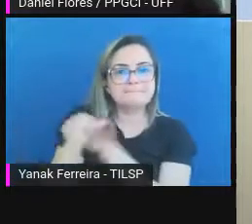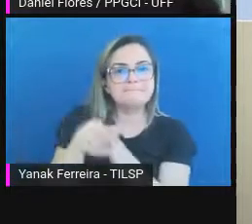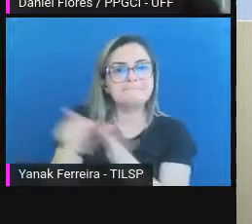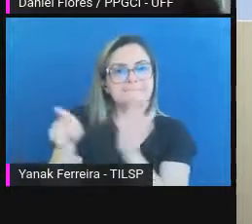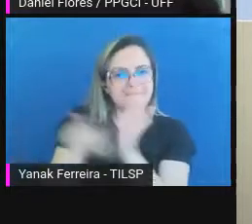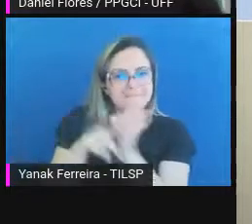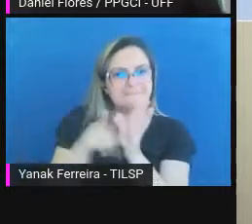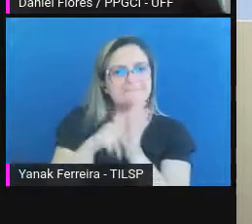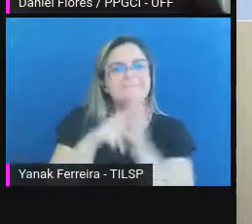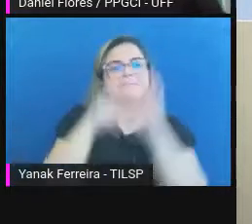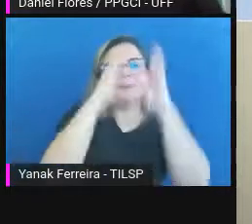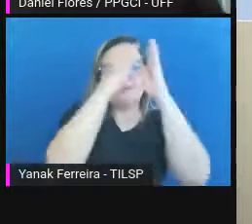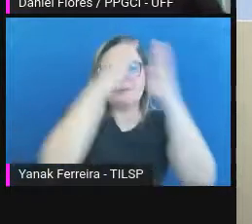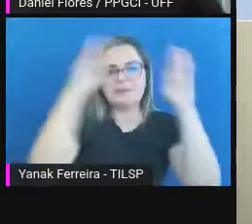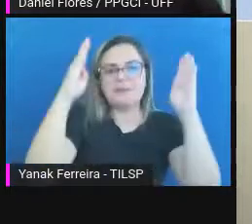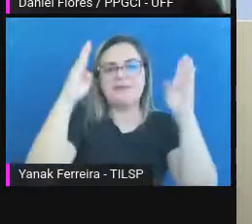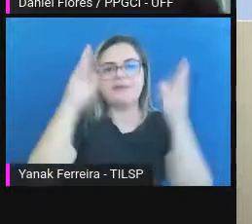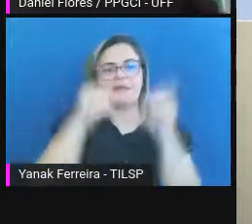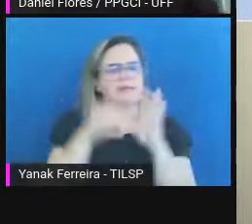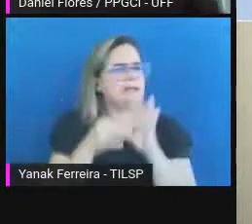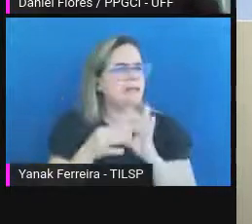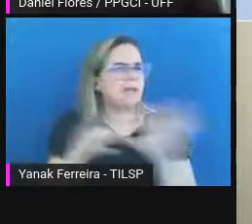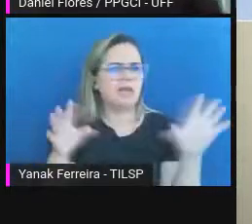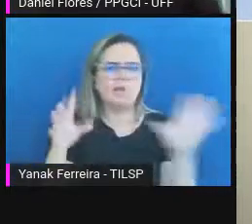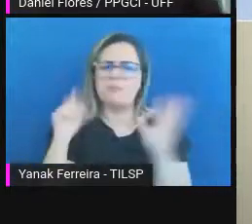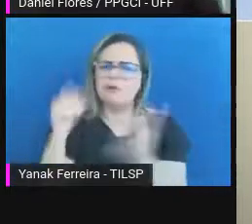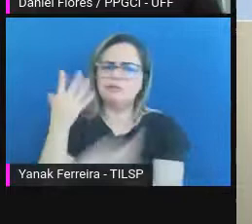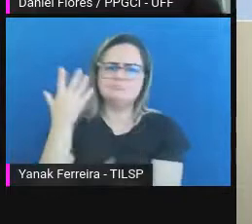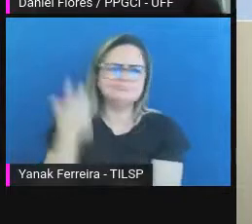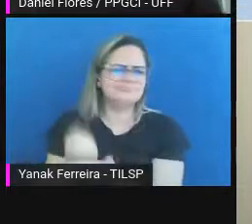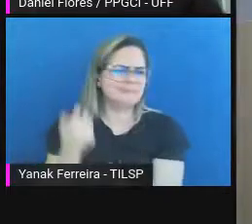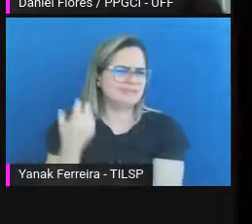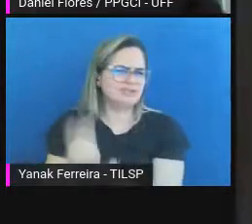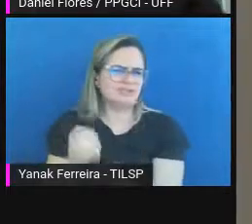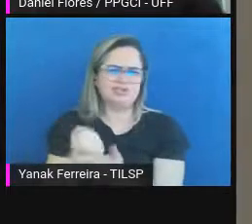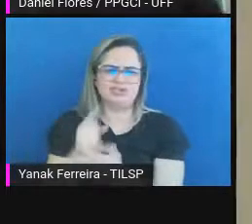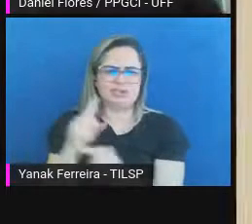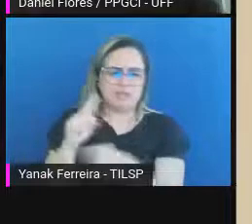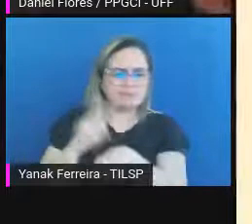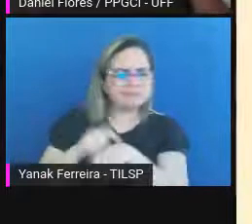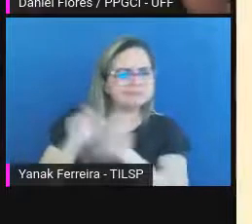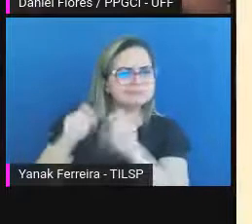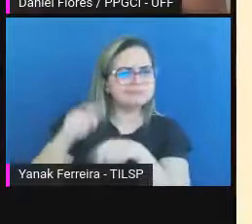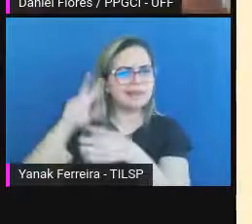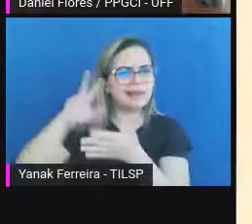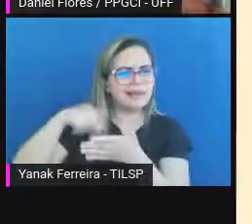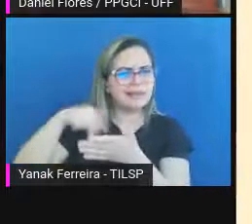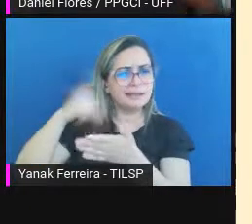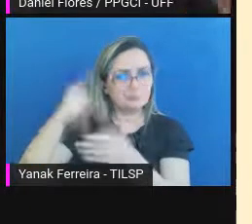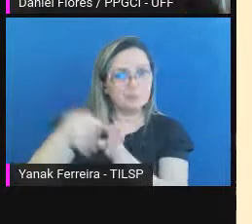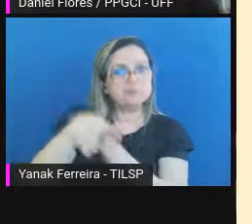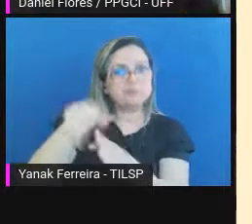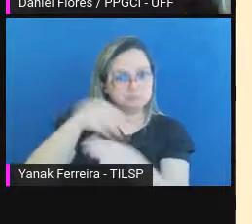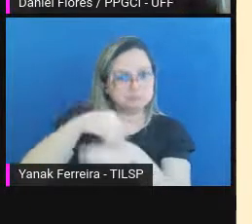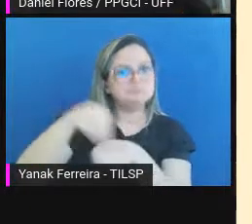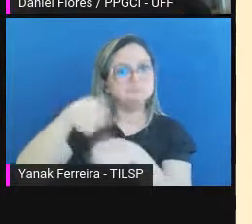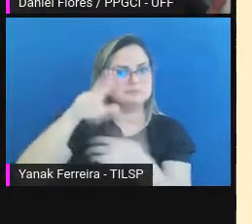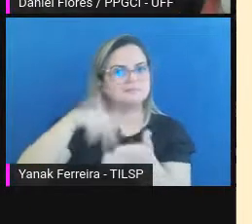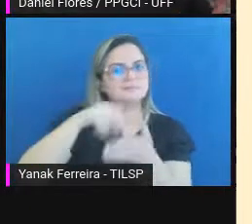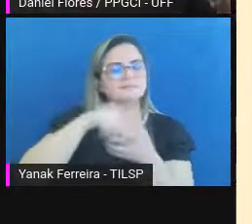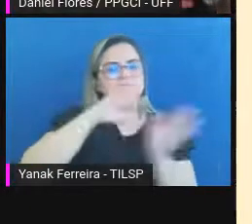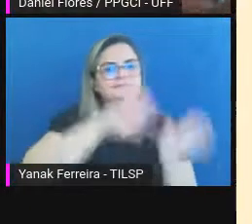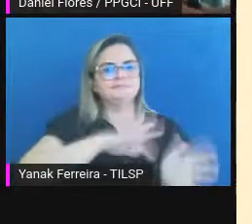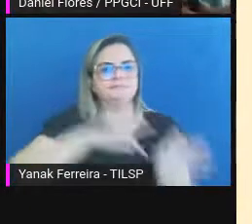Confiáveis, está disponível para download no portal do ResearchGate.net. Recomendo. Então, vamos para o